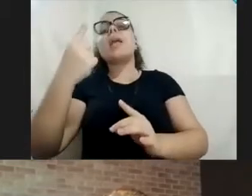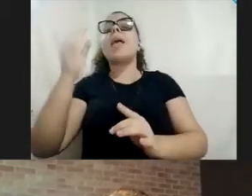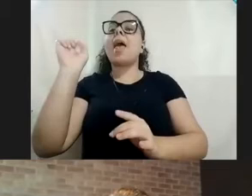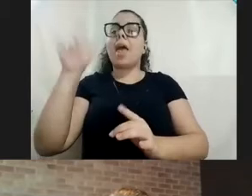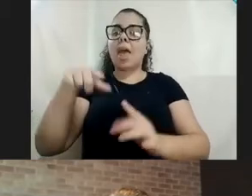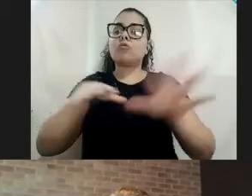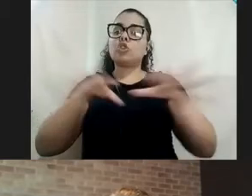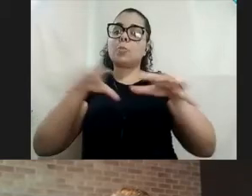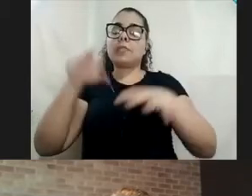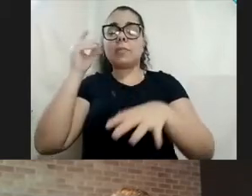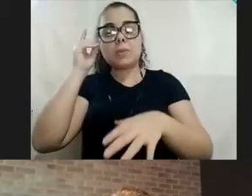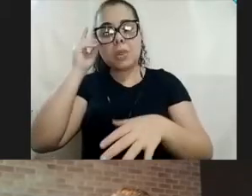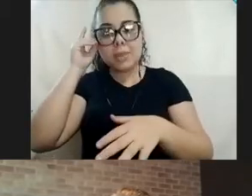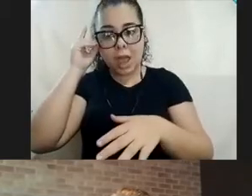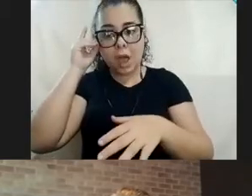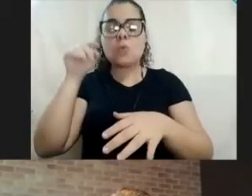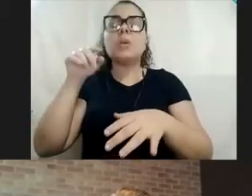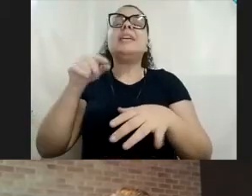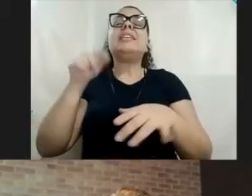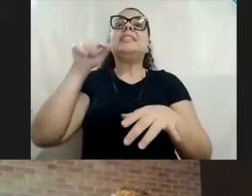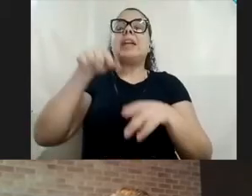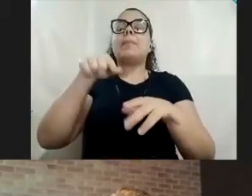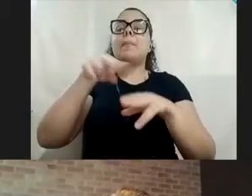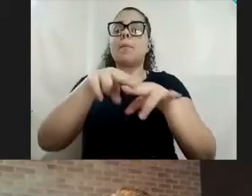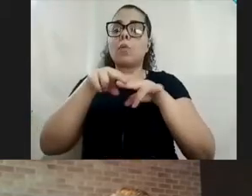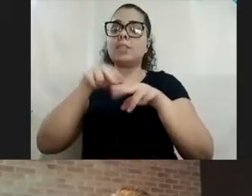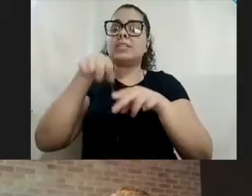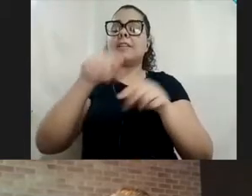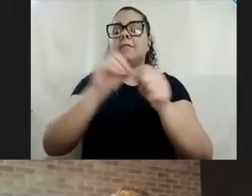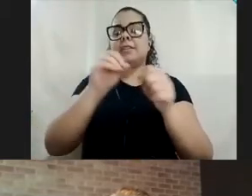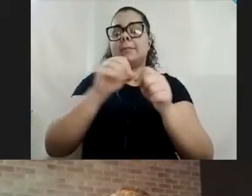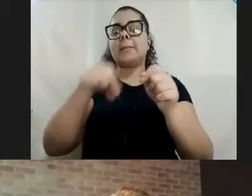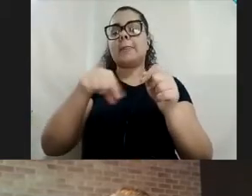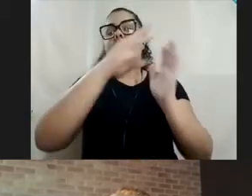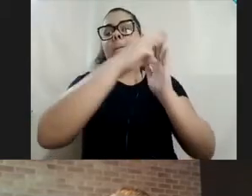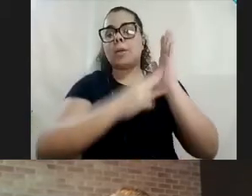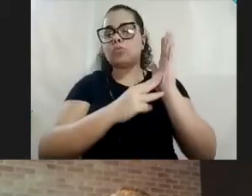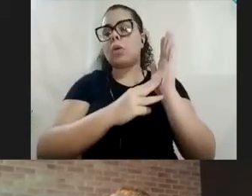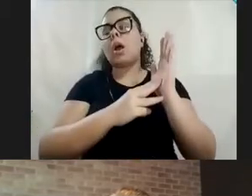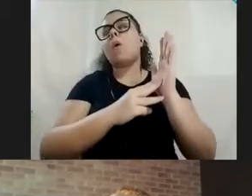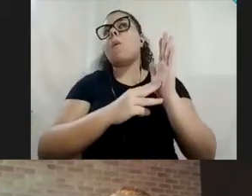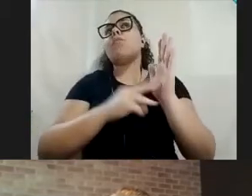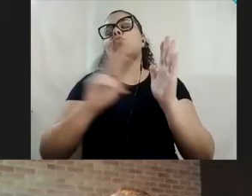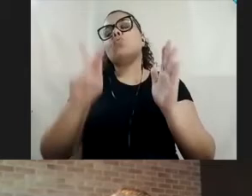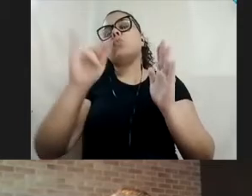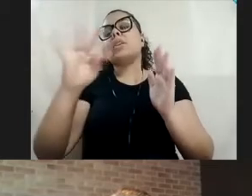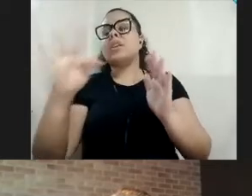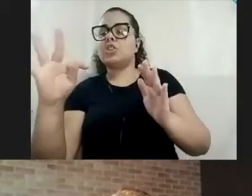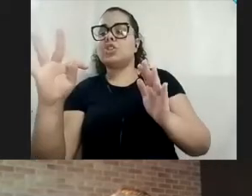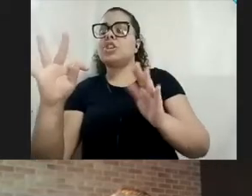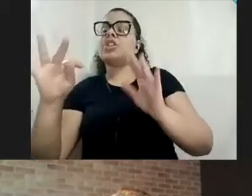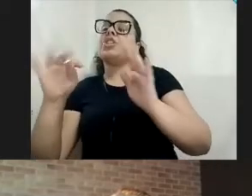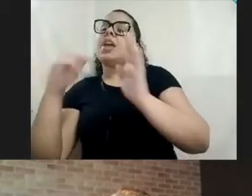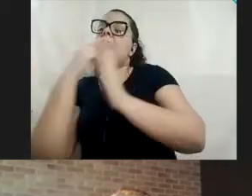esse manual. Esse manual não, a gente fala que é um kit, né? Porque são dois manuais, um que é o de linguagem simples,